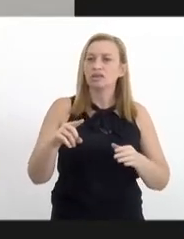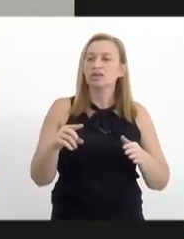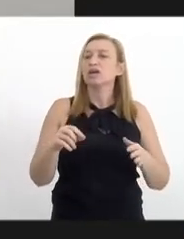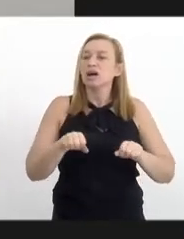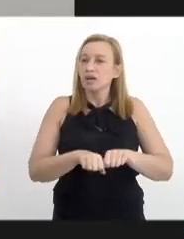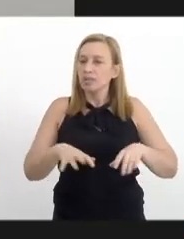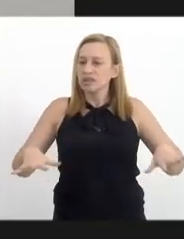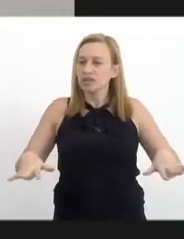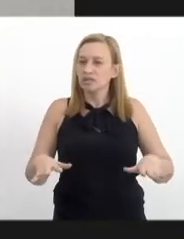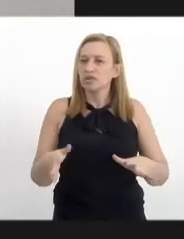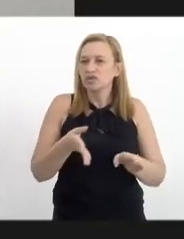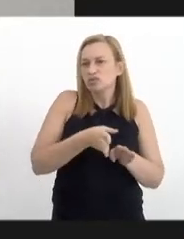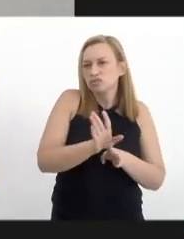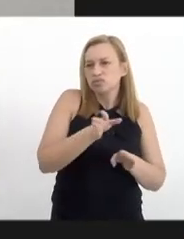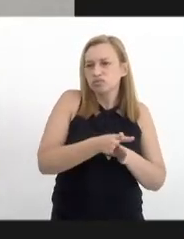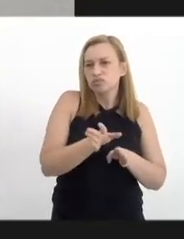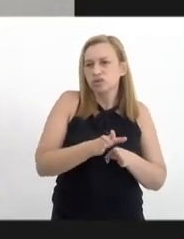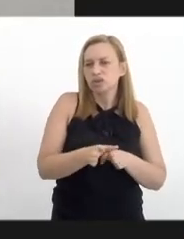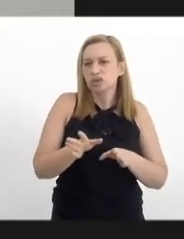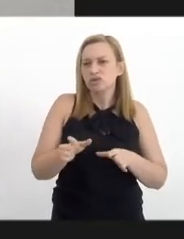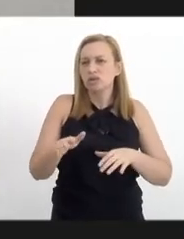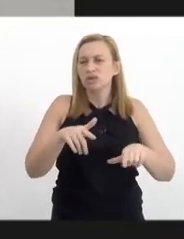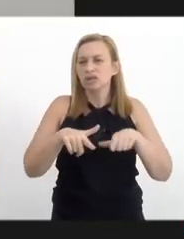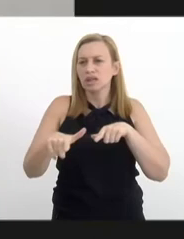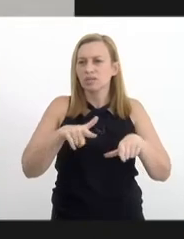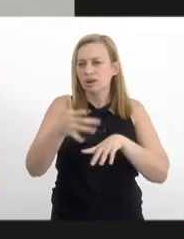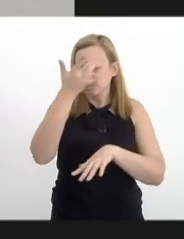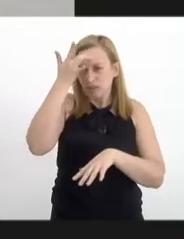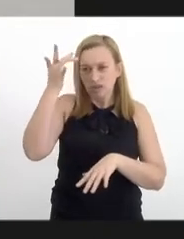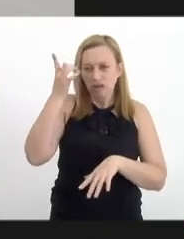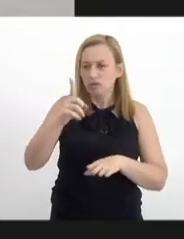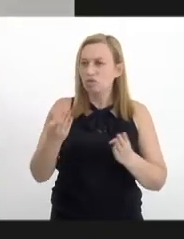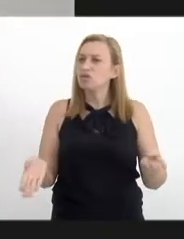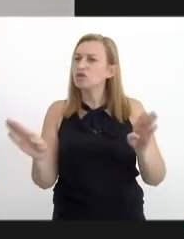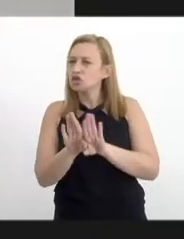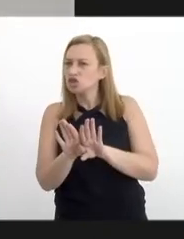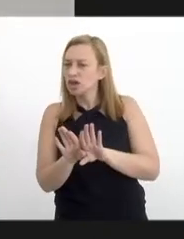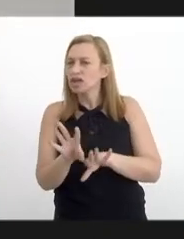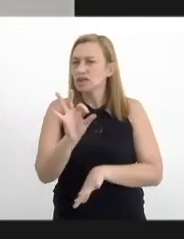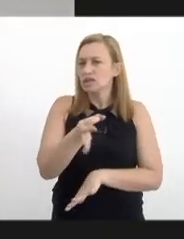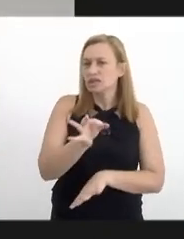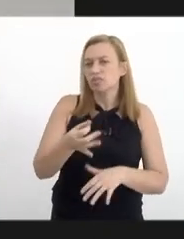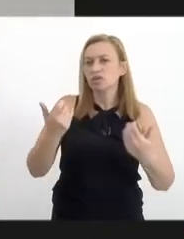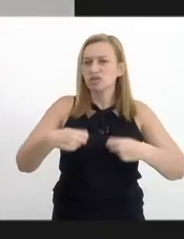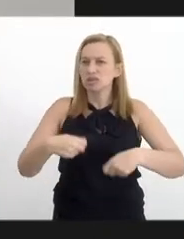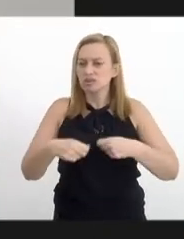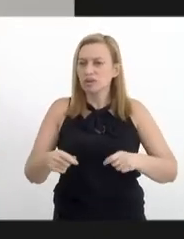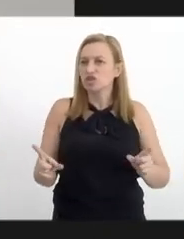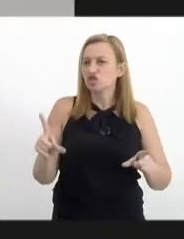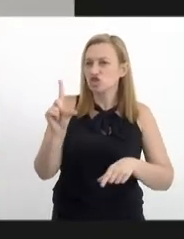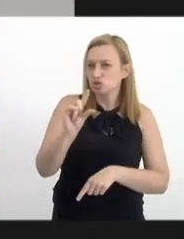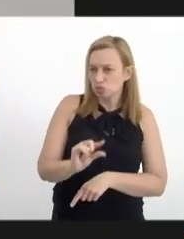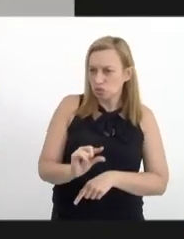uma orientação para que os serviços de saúde mental não fechassem completamente. Havia, evidentemente, uma necessidade de redução